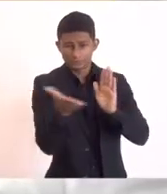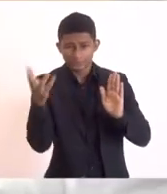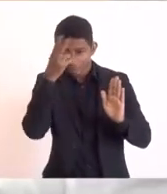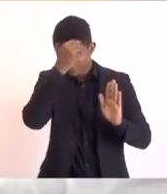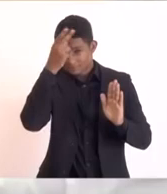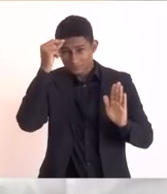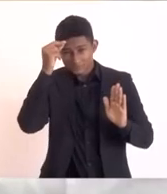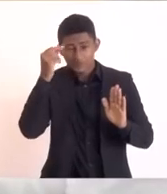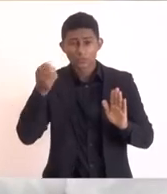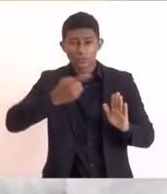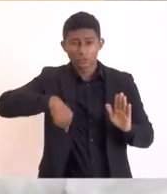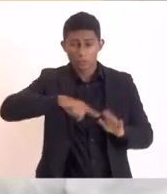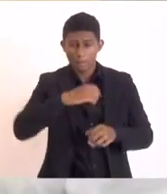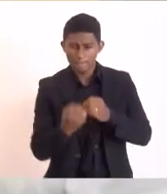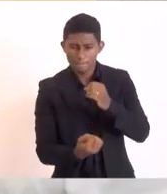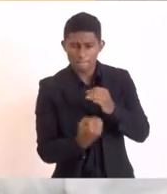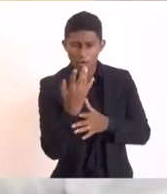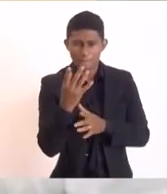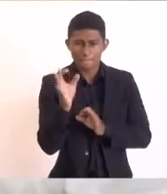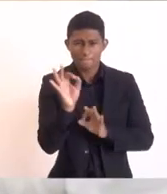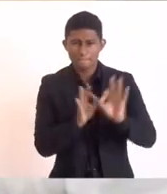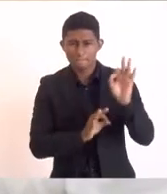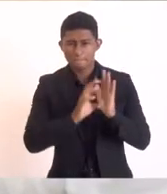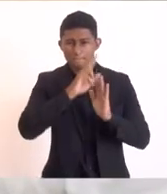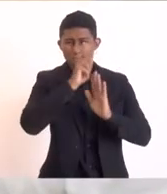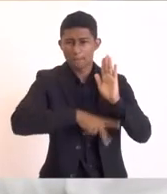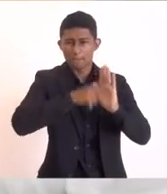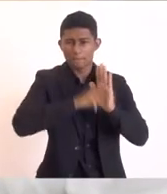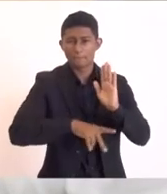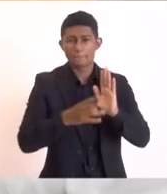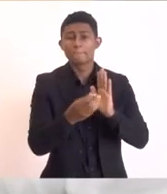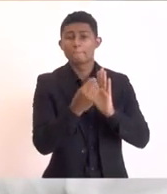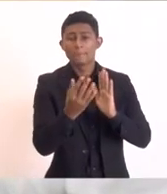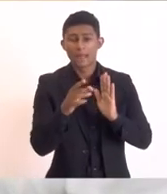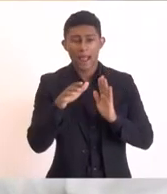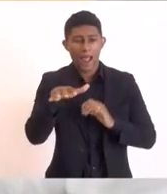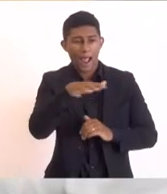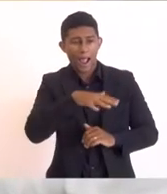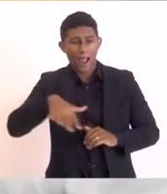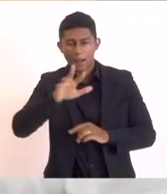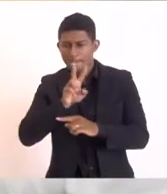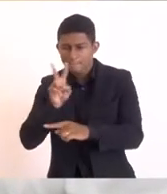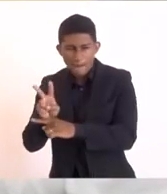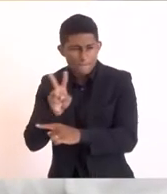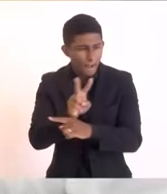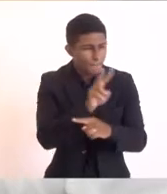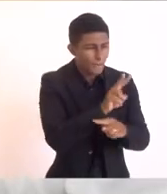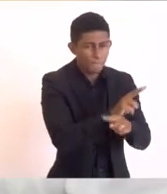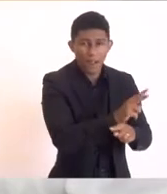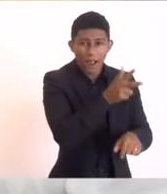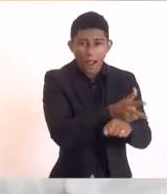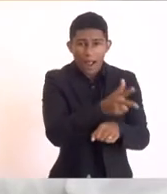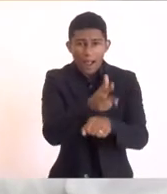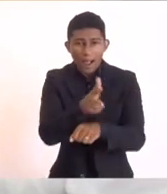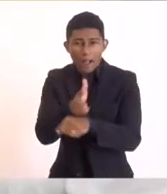projeto de comum acordo para que a possa monitorar a região inteira via câmeras.